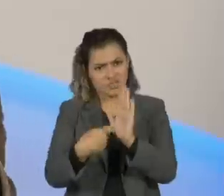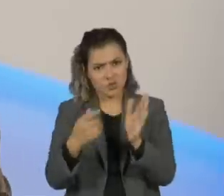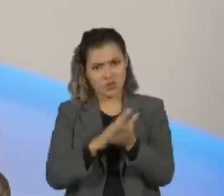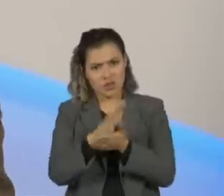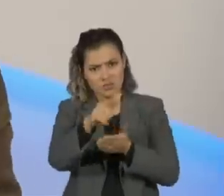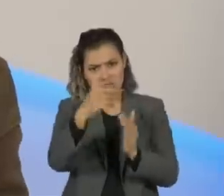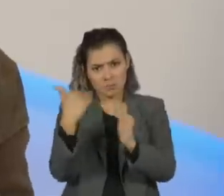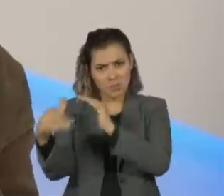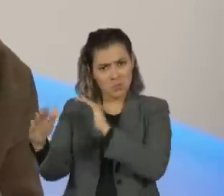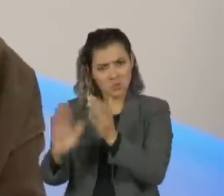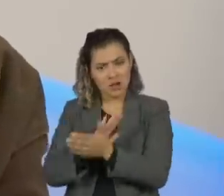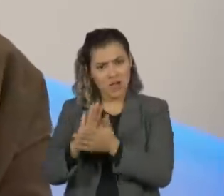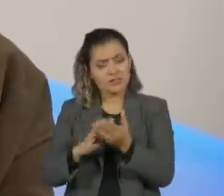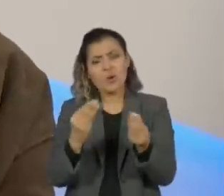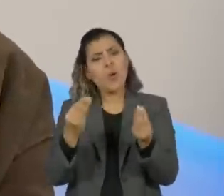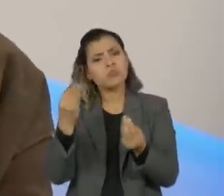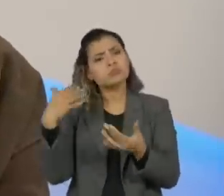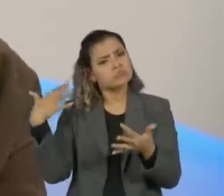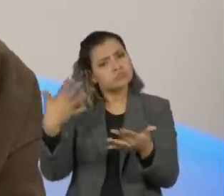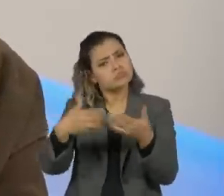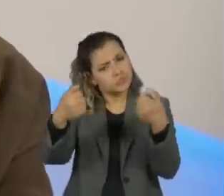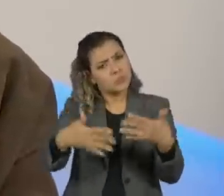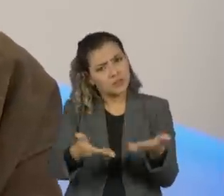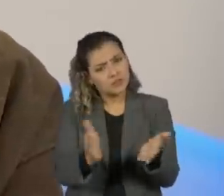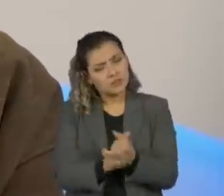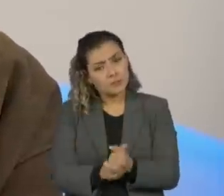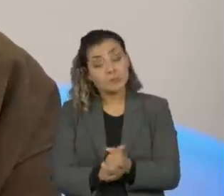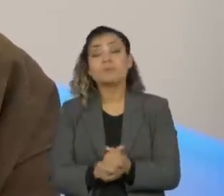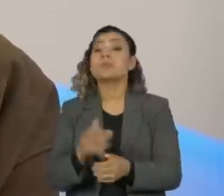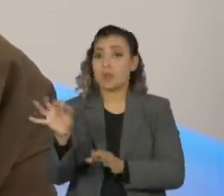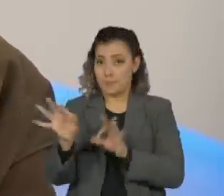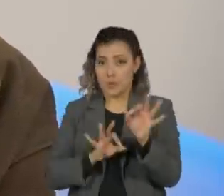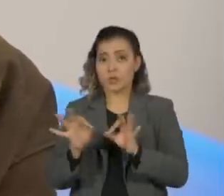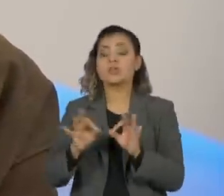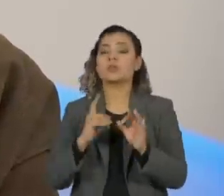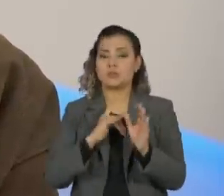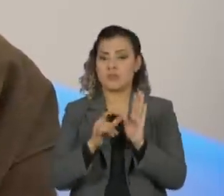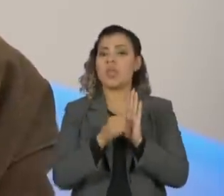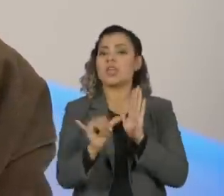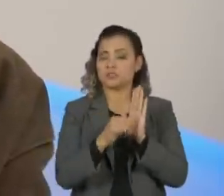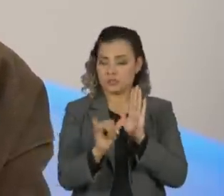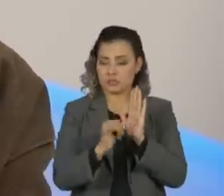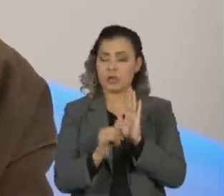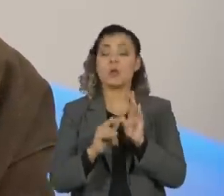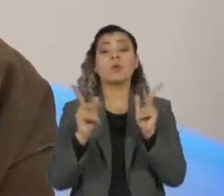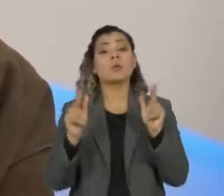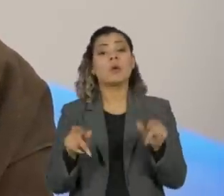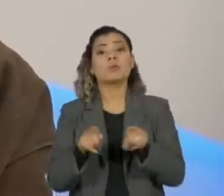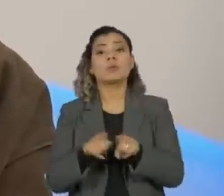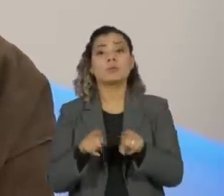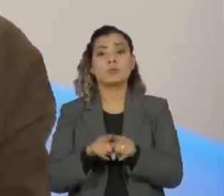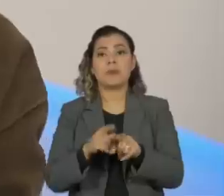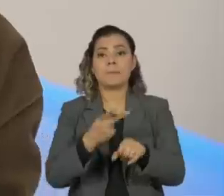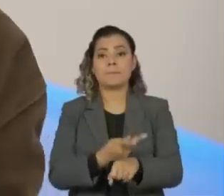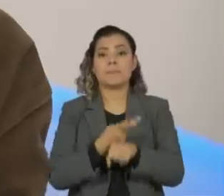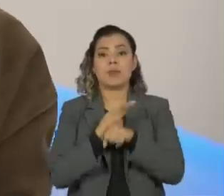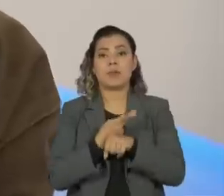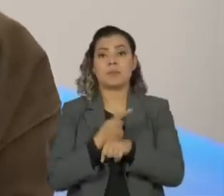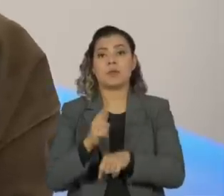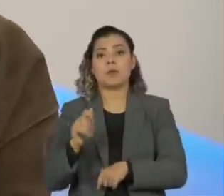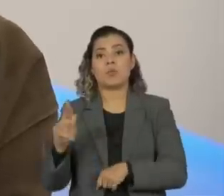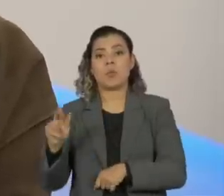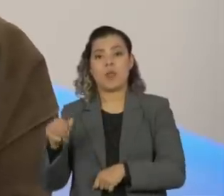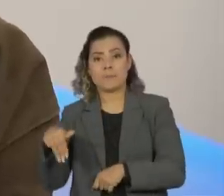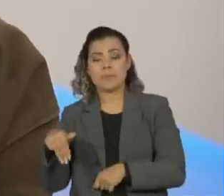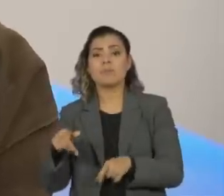mandou para ser aprovado? Como que é essa história? Esse projeto, ele foi feito por um edital, assim como eu ganhei o Grammy, também eu não sabia